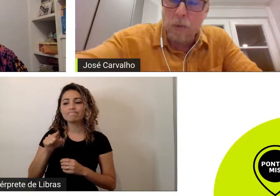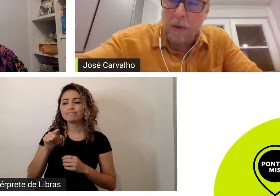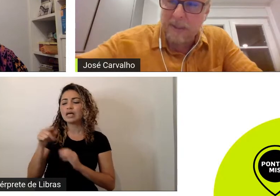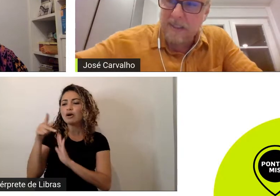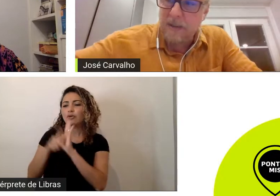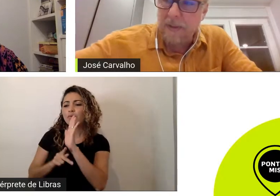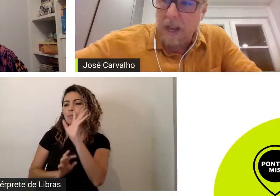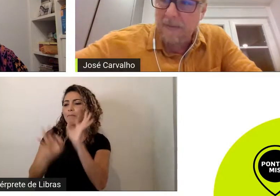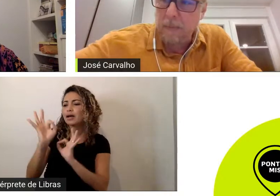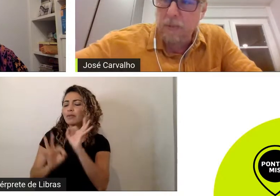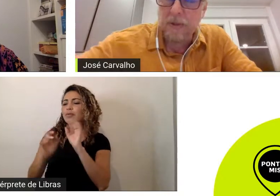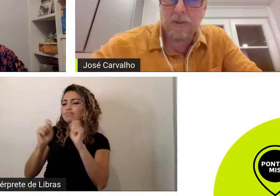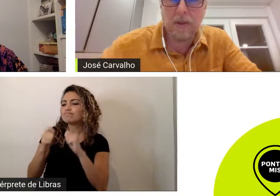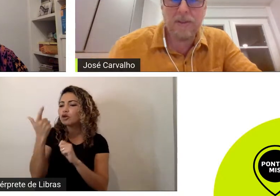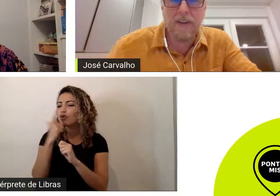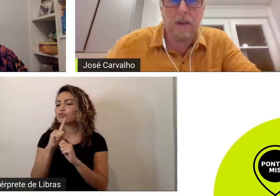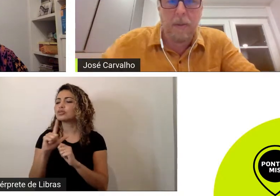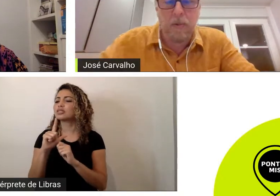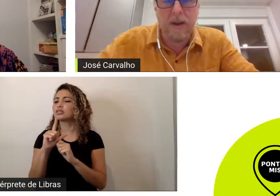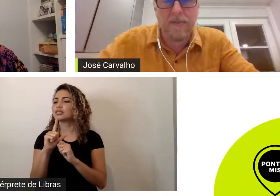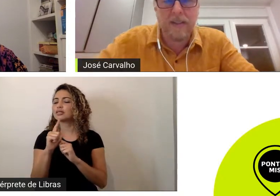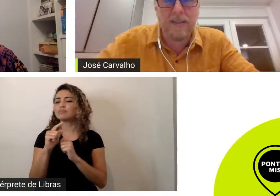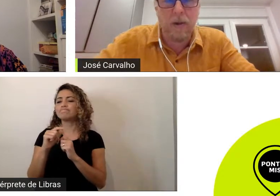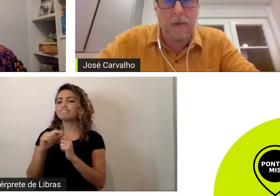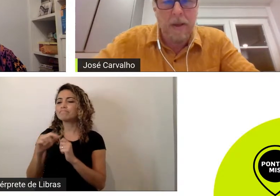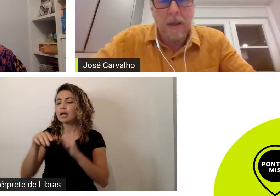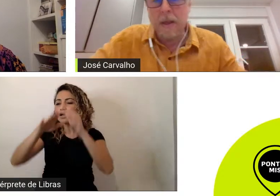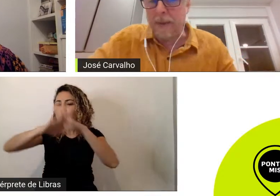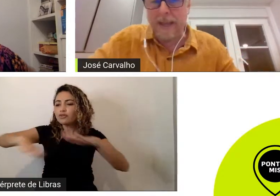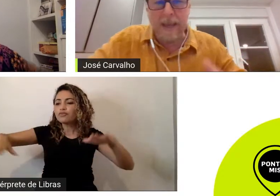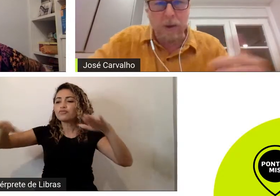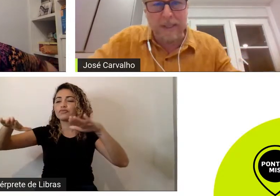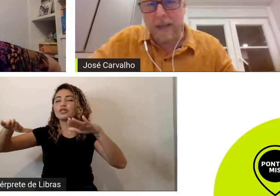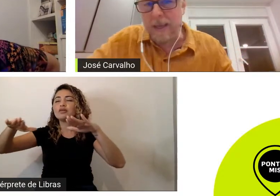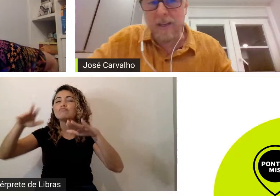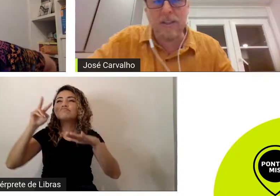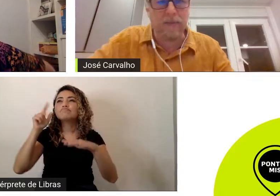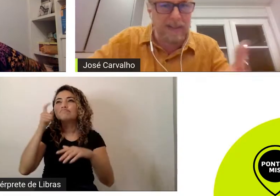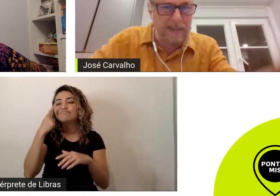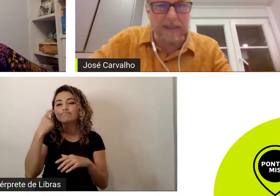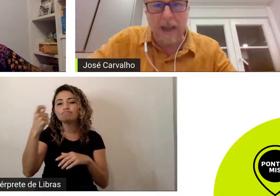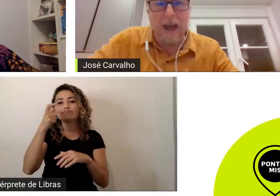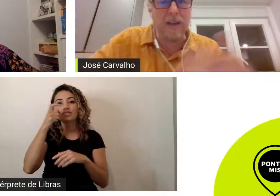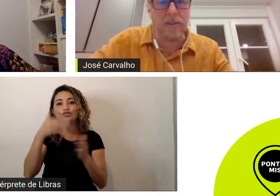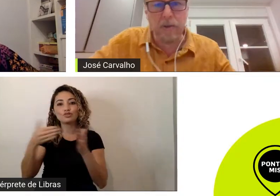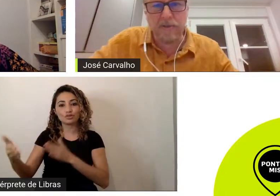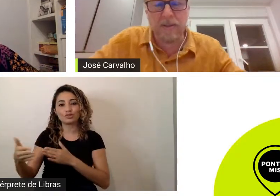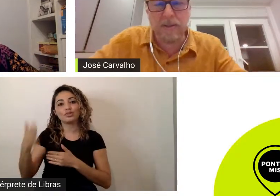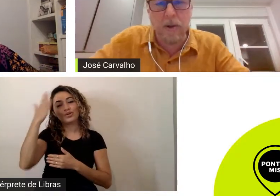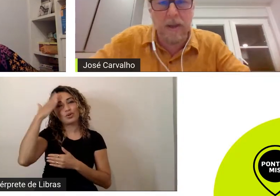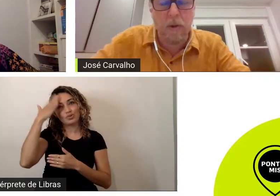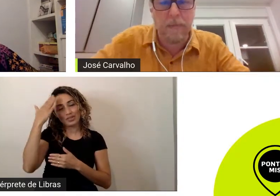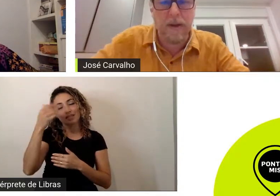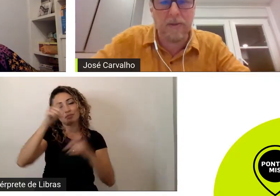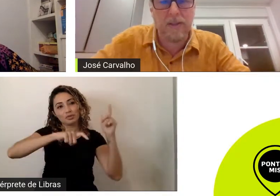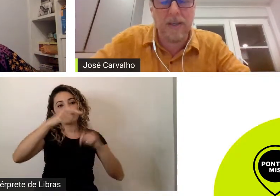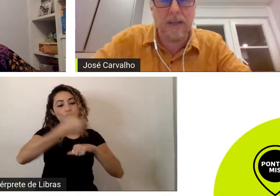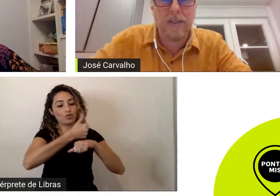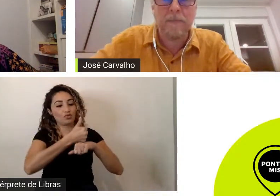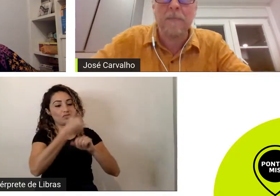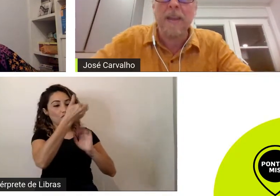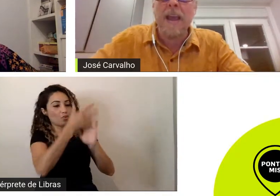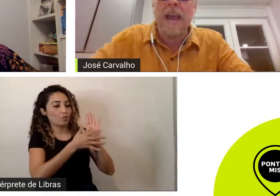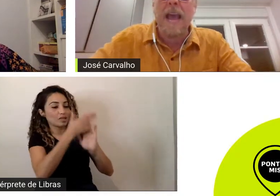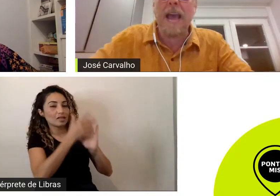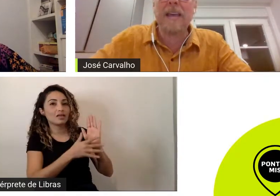uma coisa que se falava muito que eu acho que vale uma boa reflexão pra quem é roteirista você cineasta e outros que estão aí acompanhando a